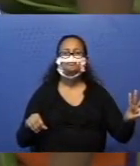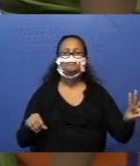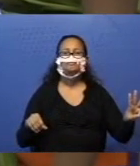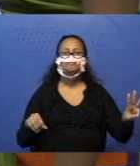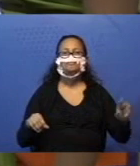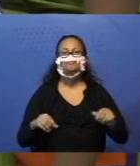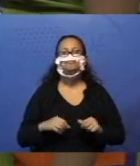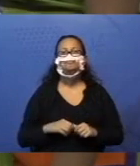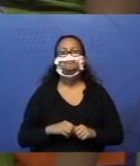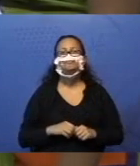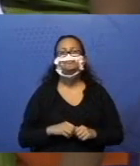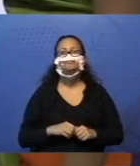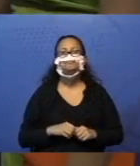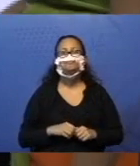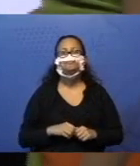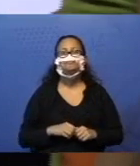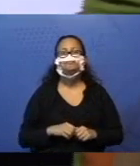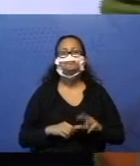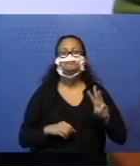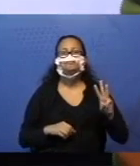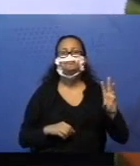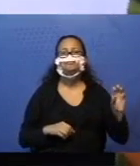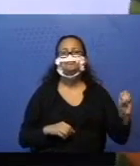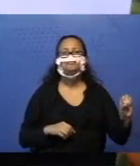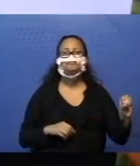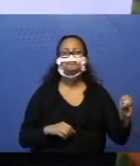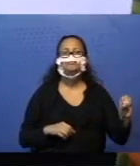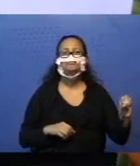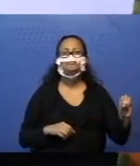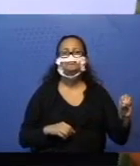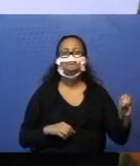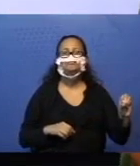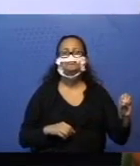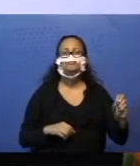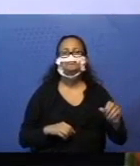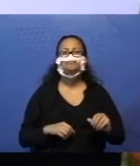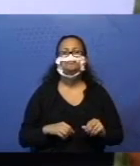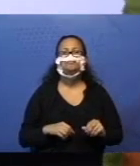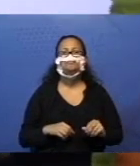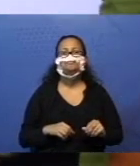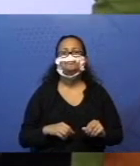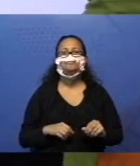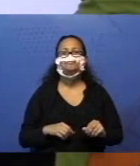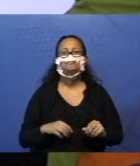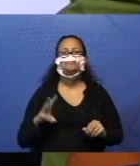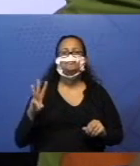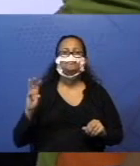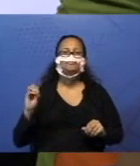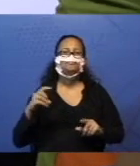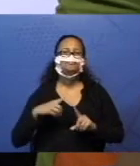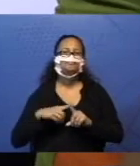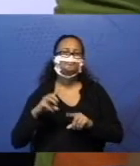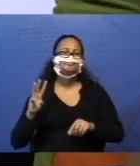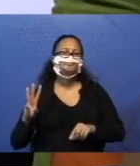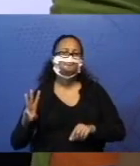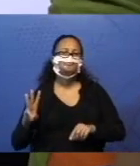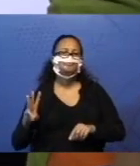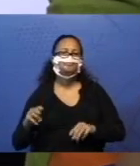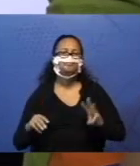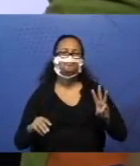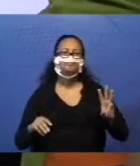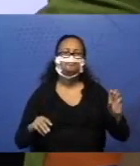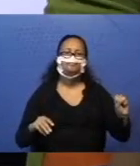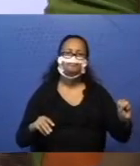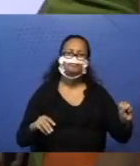Próxima dezena exata. Trinta. Trinta mais três. E o trinta e oito? Trinta